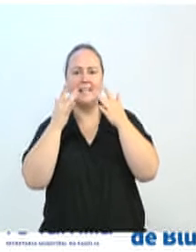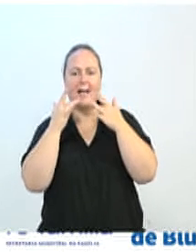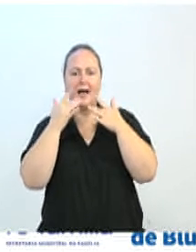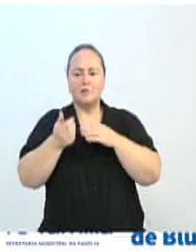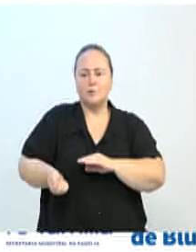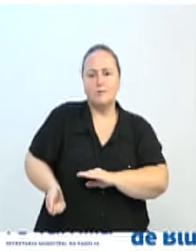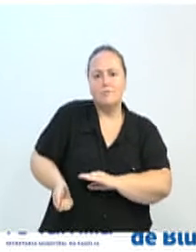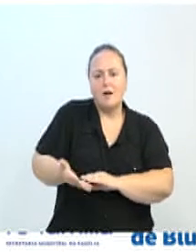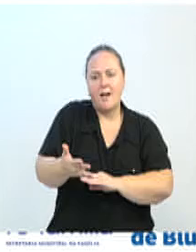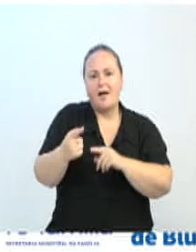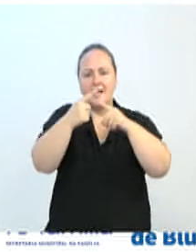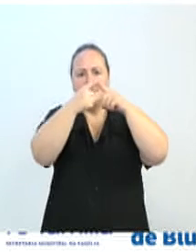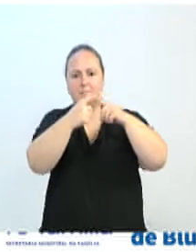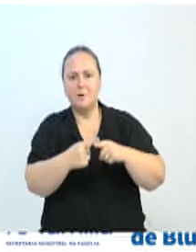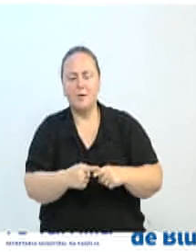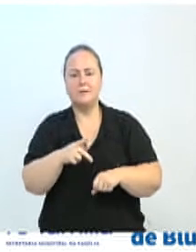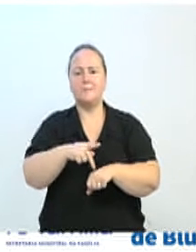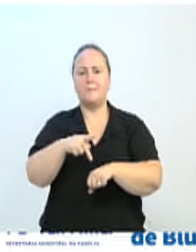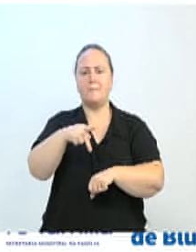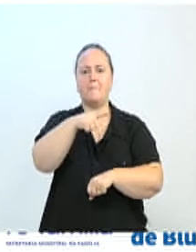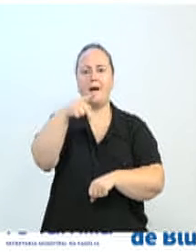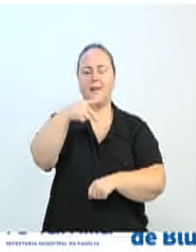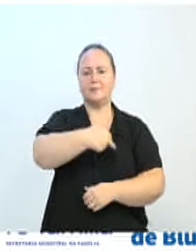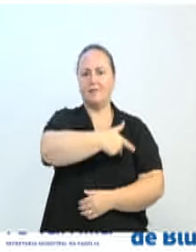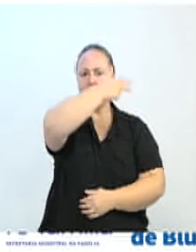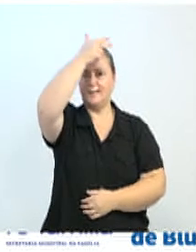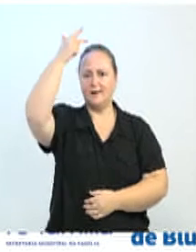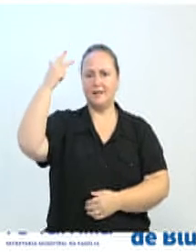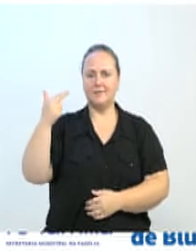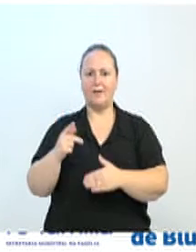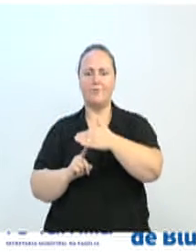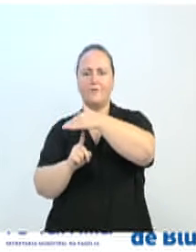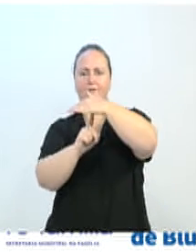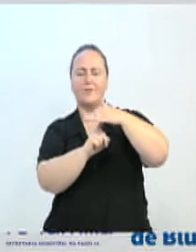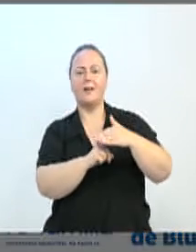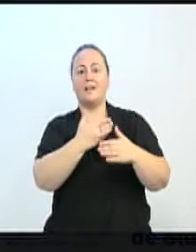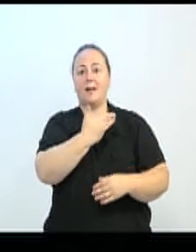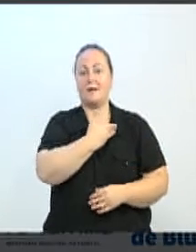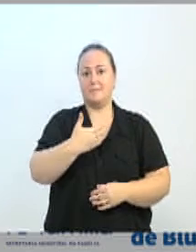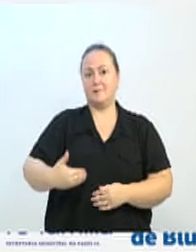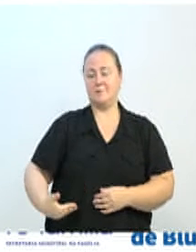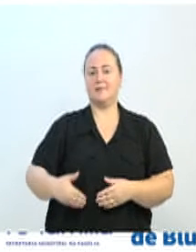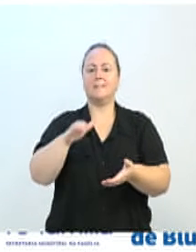esportivos, Páscoa, Natal em Brumenau, Feira da Amizade e o Casamento Coletivo.